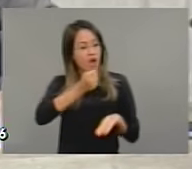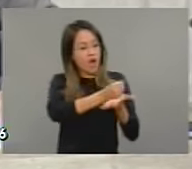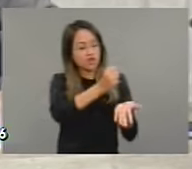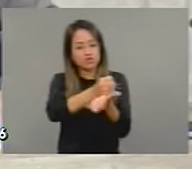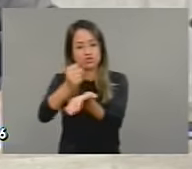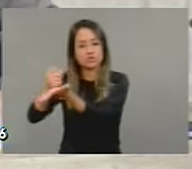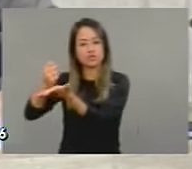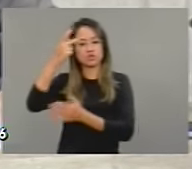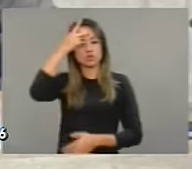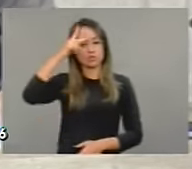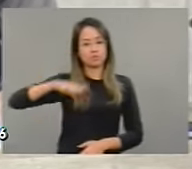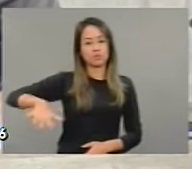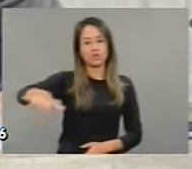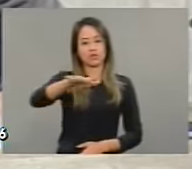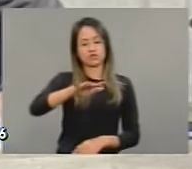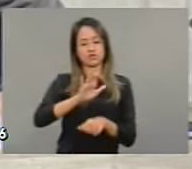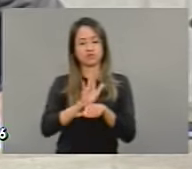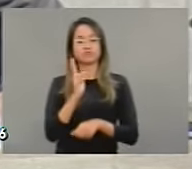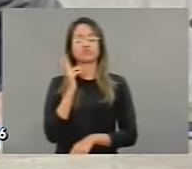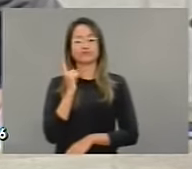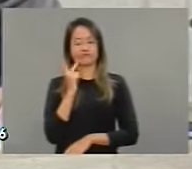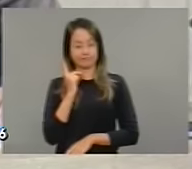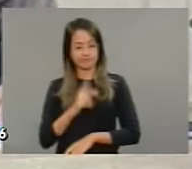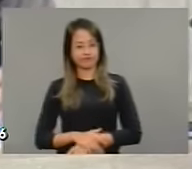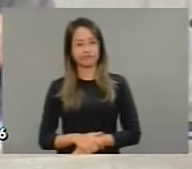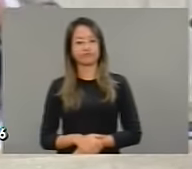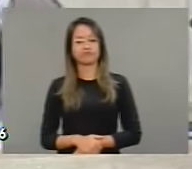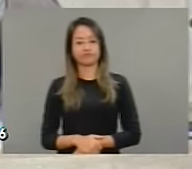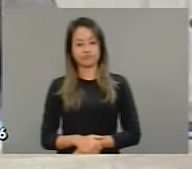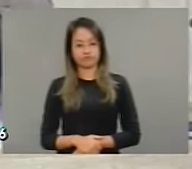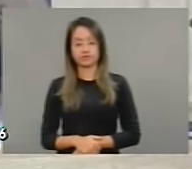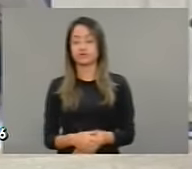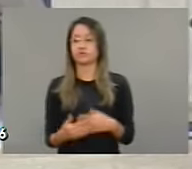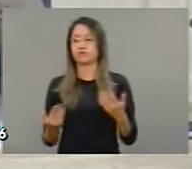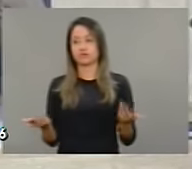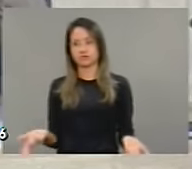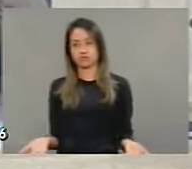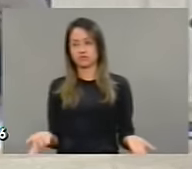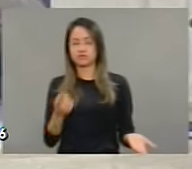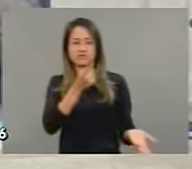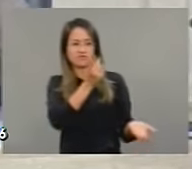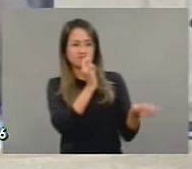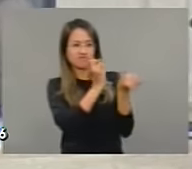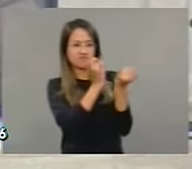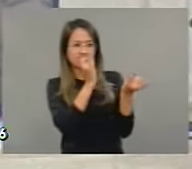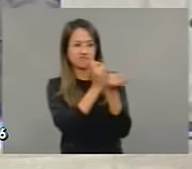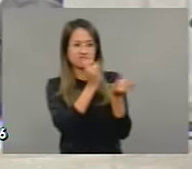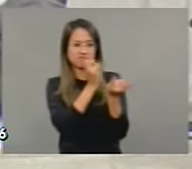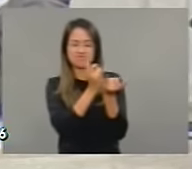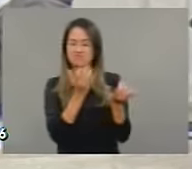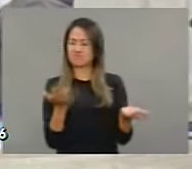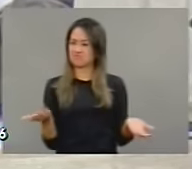Ceará, construiu. Nós não podemos permitir que